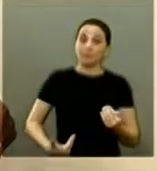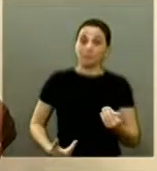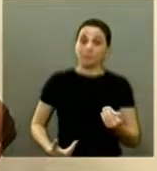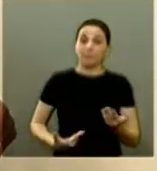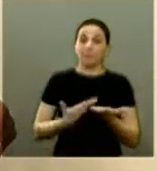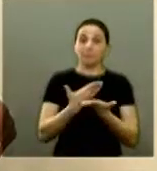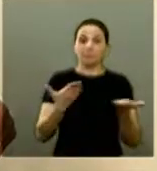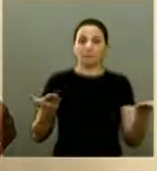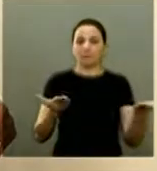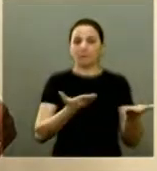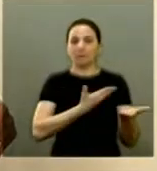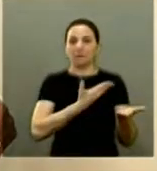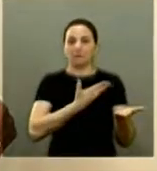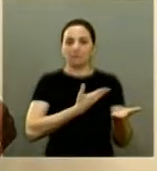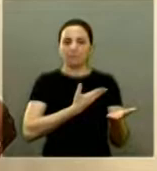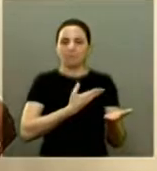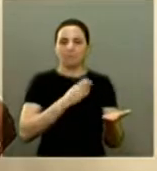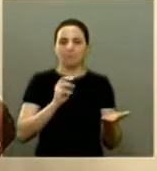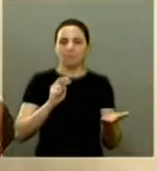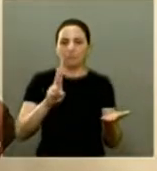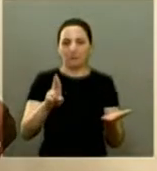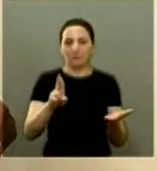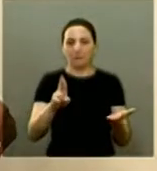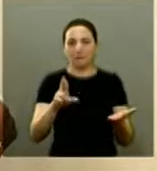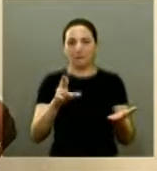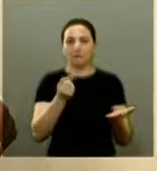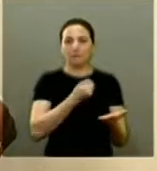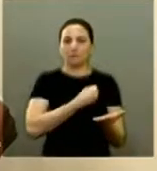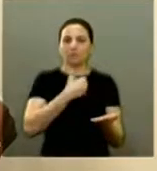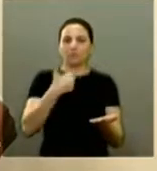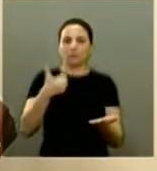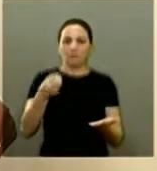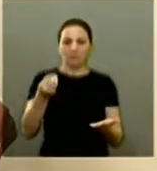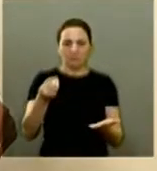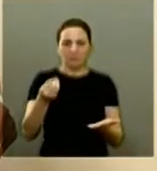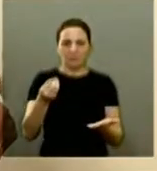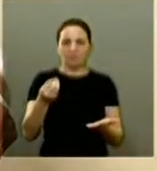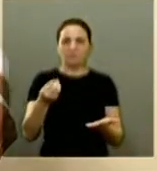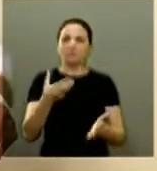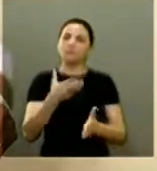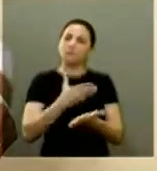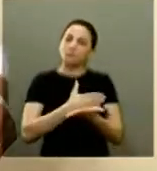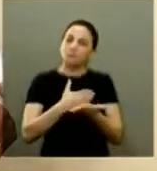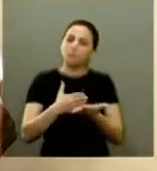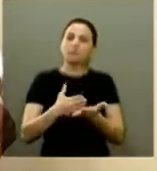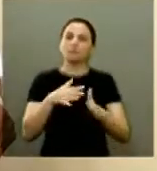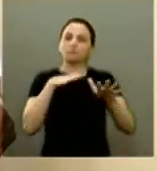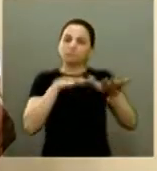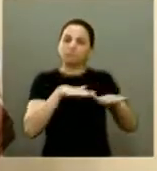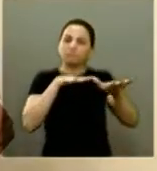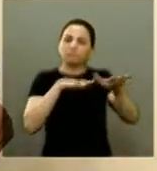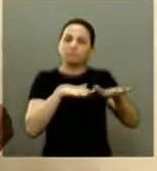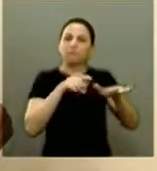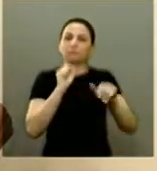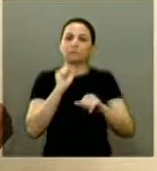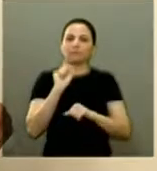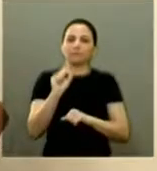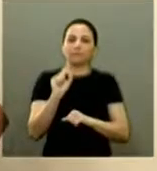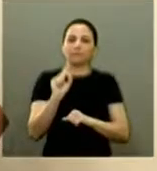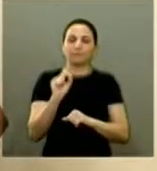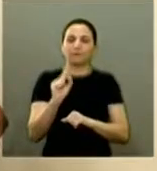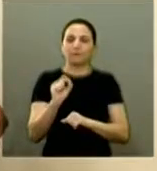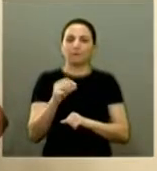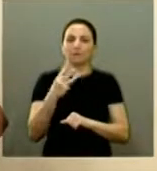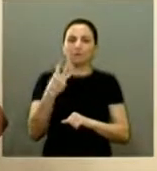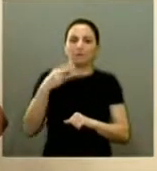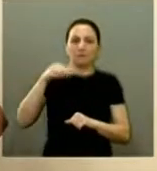aos amigos do bar da 10 que começaram fazer o movimento lá nos doaram